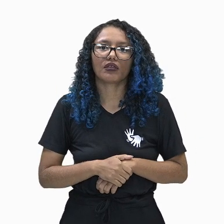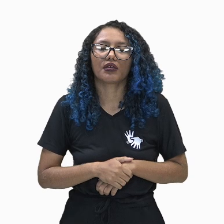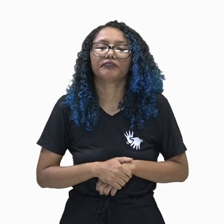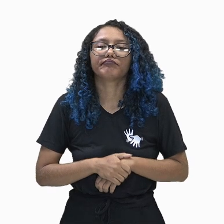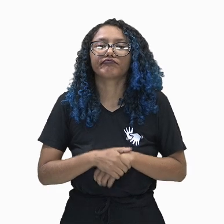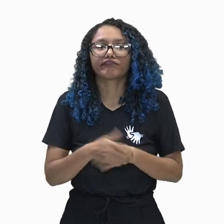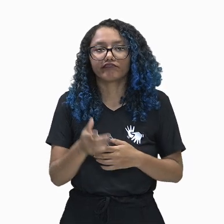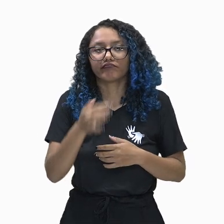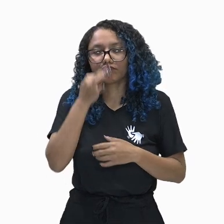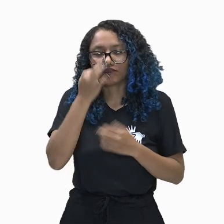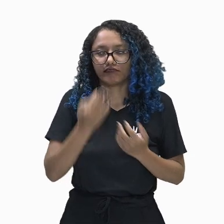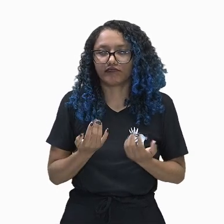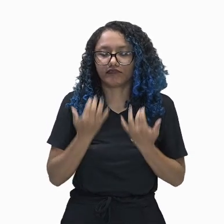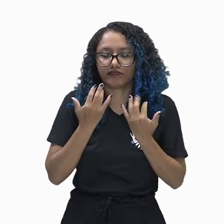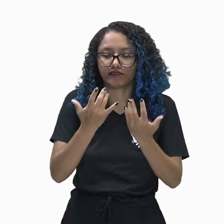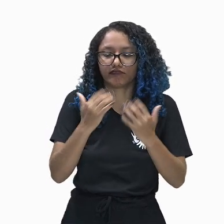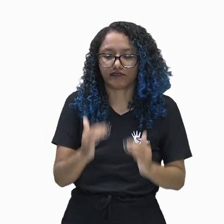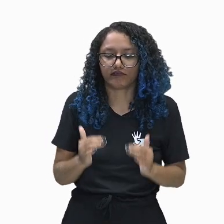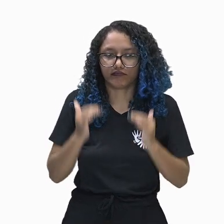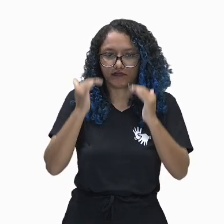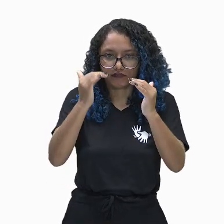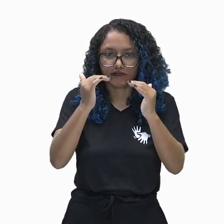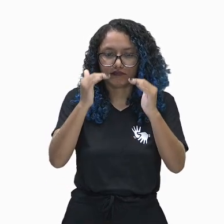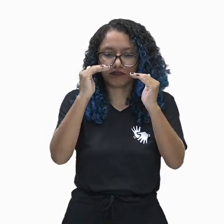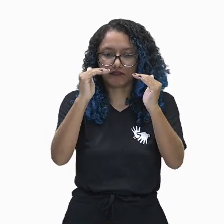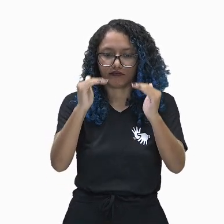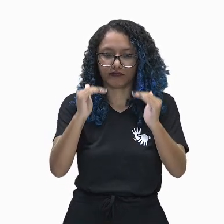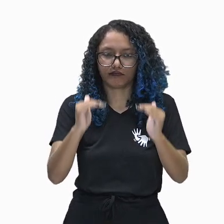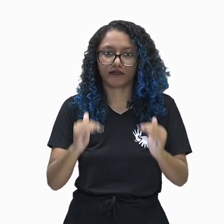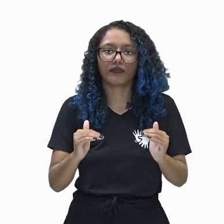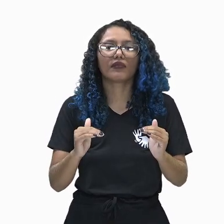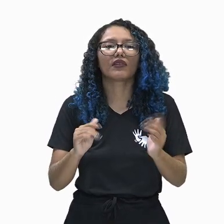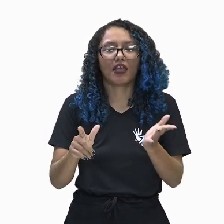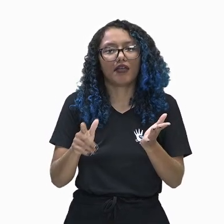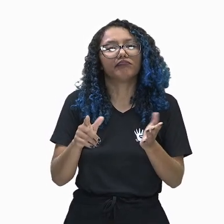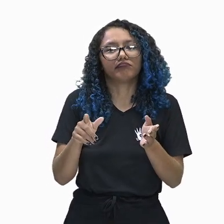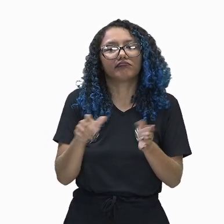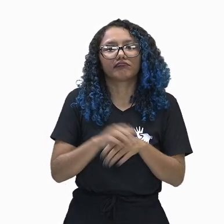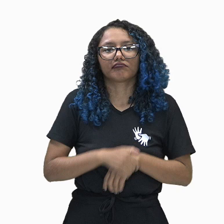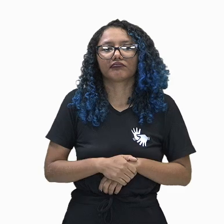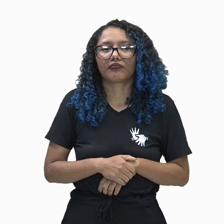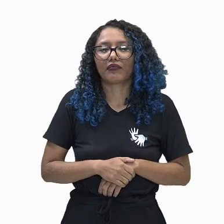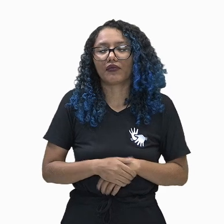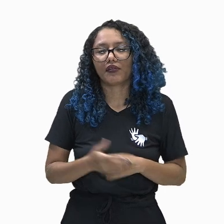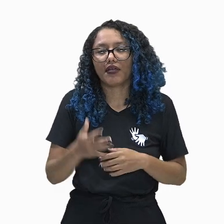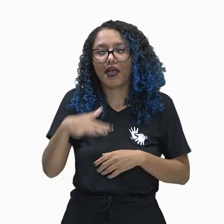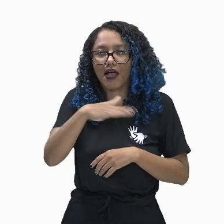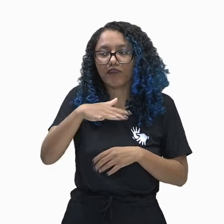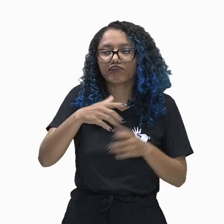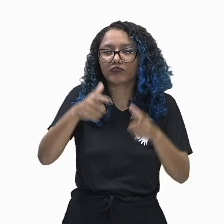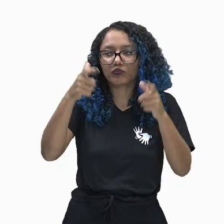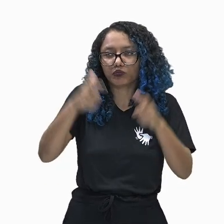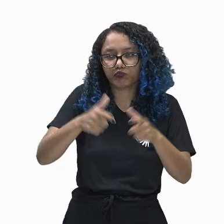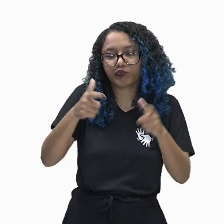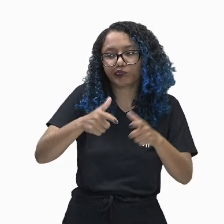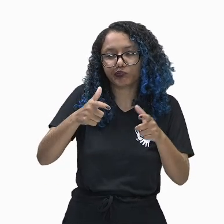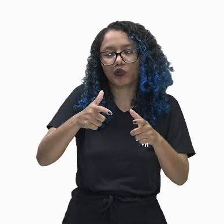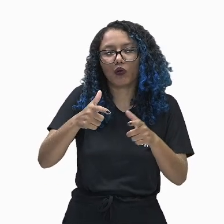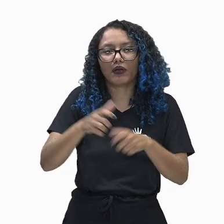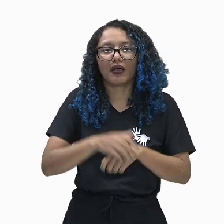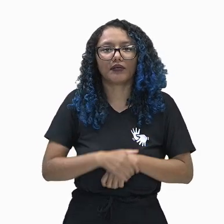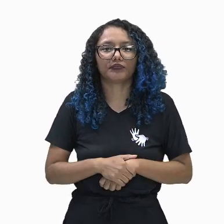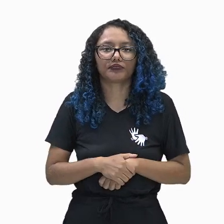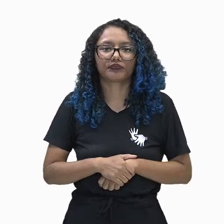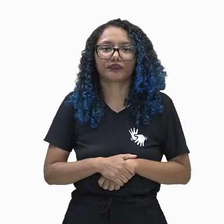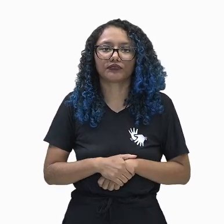jardins suspensos da Babilônia, que é tido ainda hoje como uma das sete maravilhas da Antiguidade. E vamos, então, falar